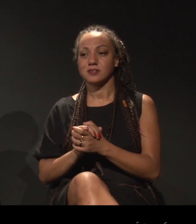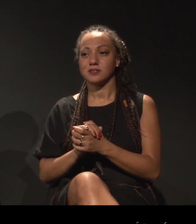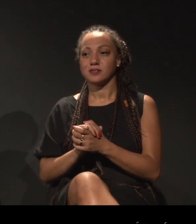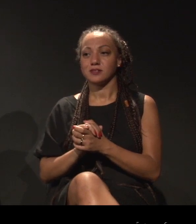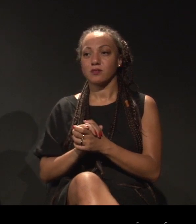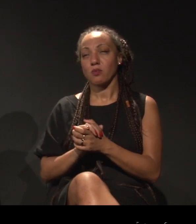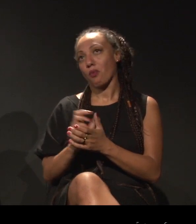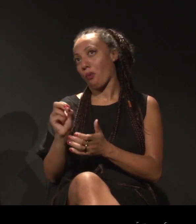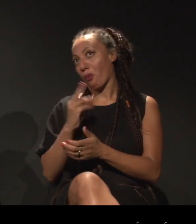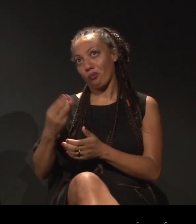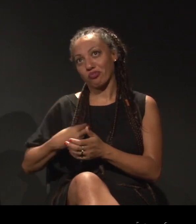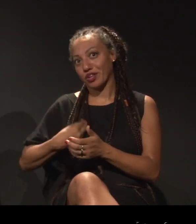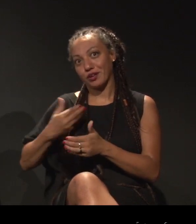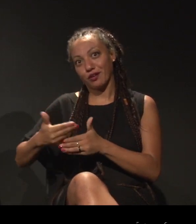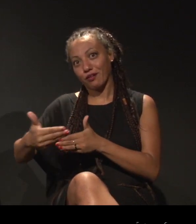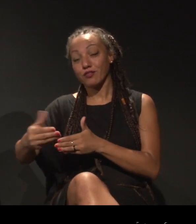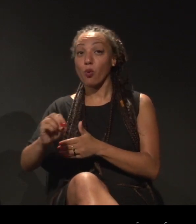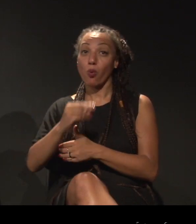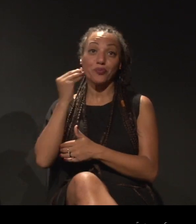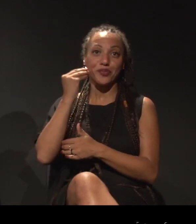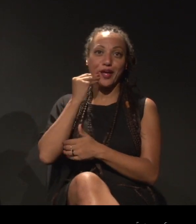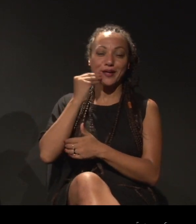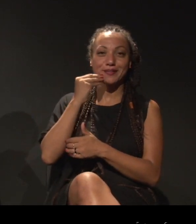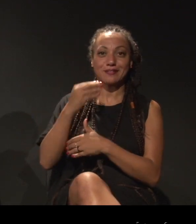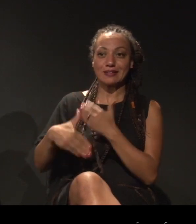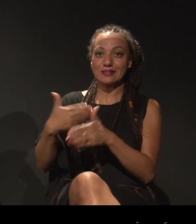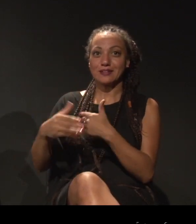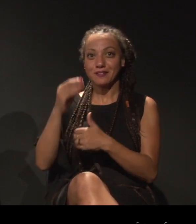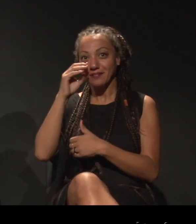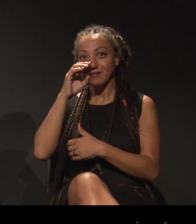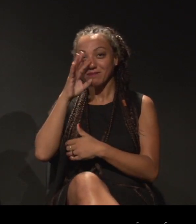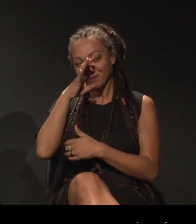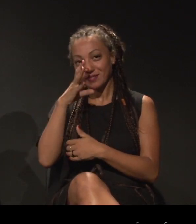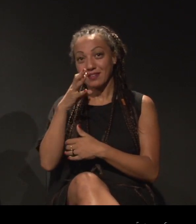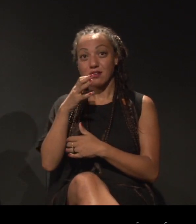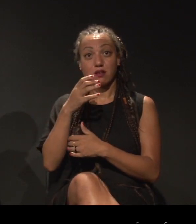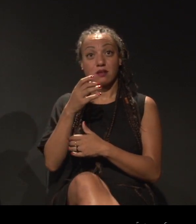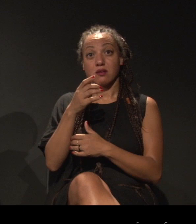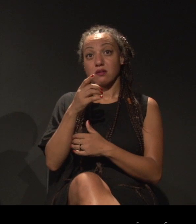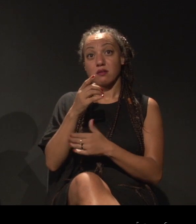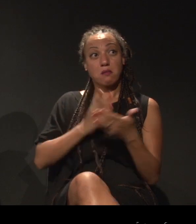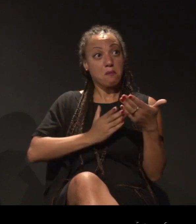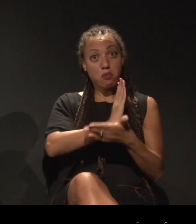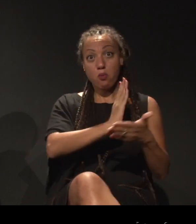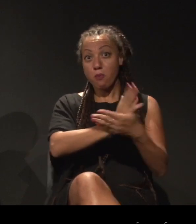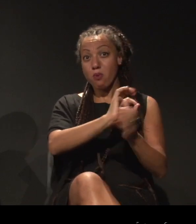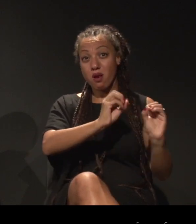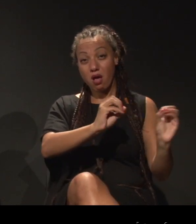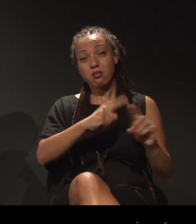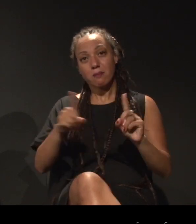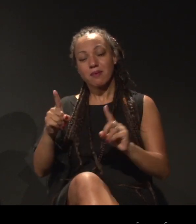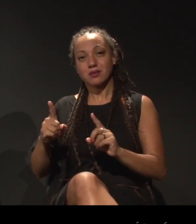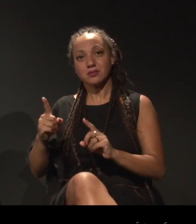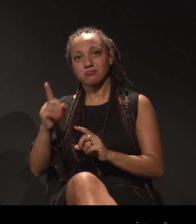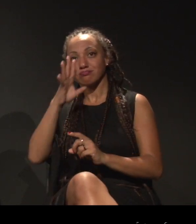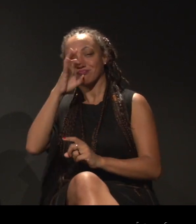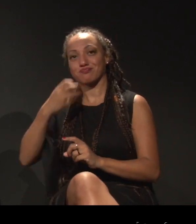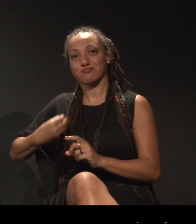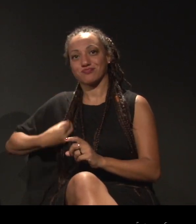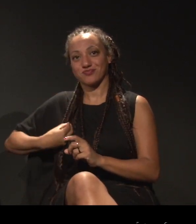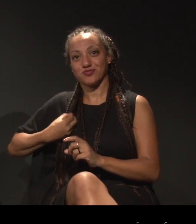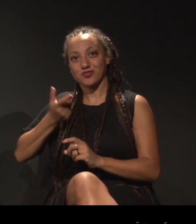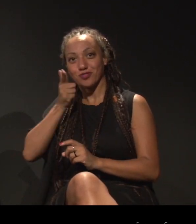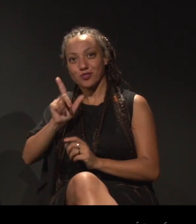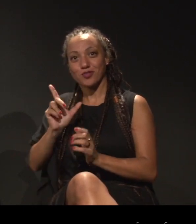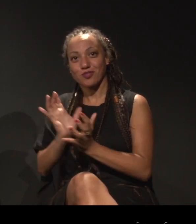ou vivem, enfim, ou tentam sobreviver sem fomento, sem fomentos e sem editais. Pelo menos os dois grupos